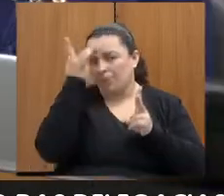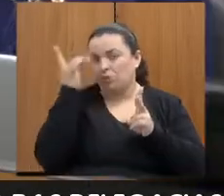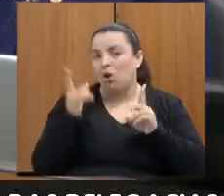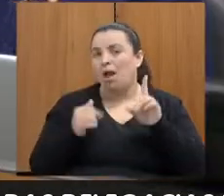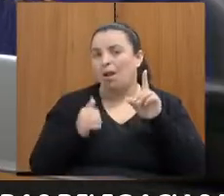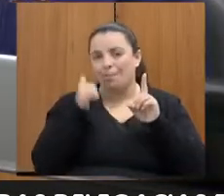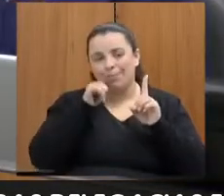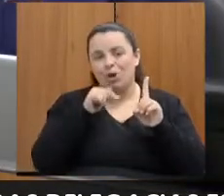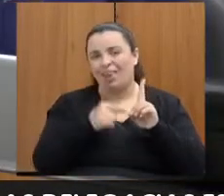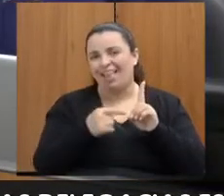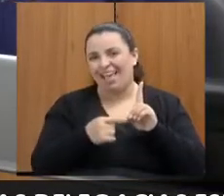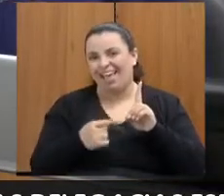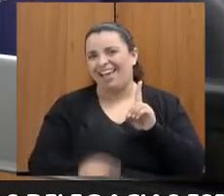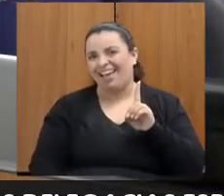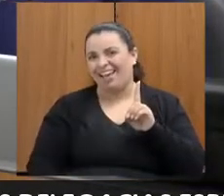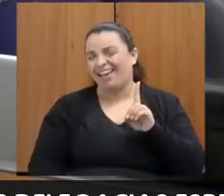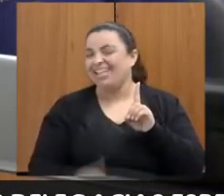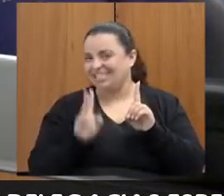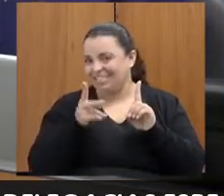Pergunta capriciosa.